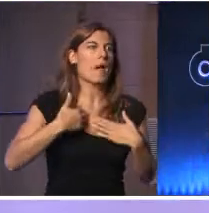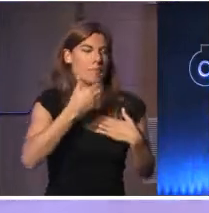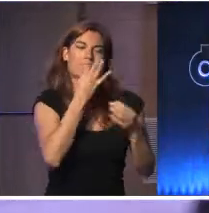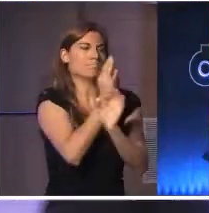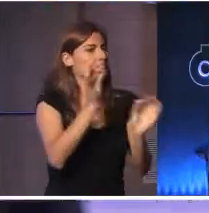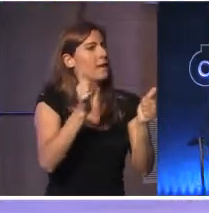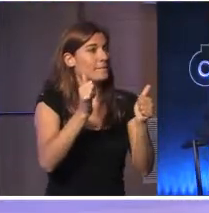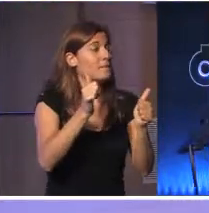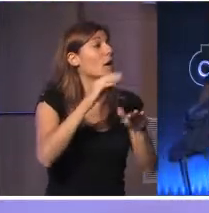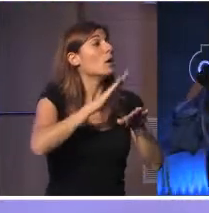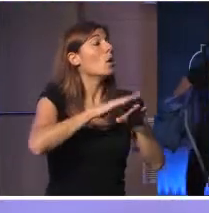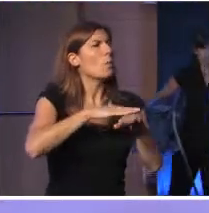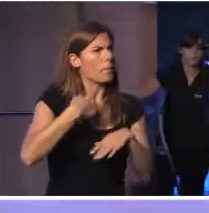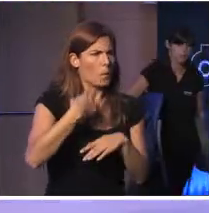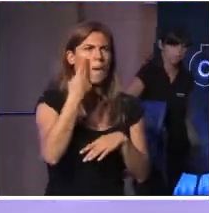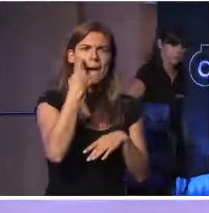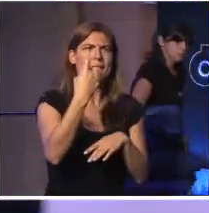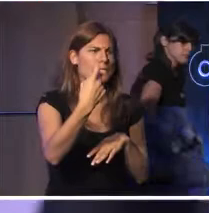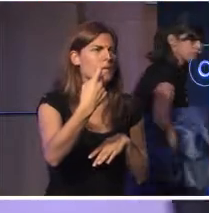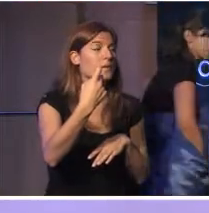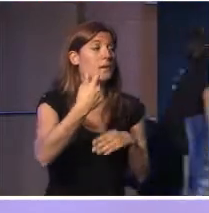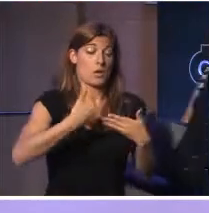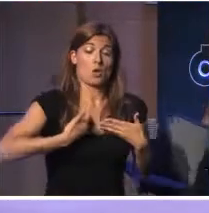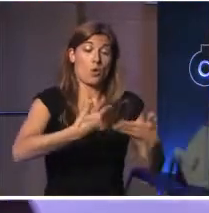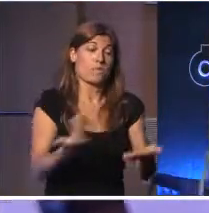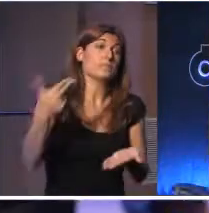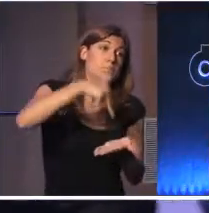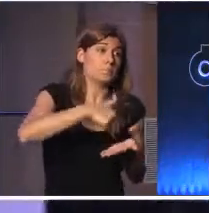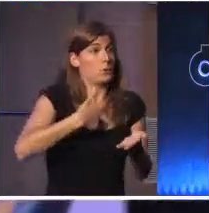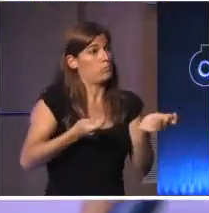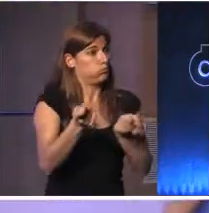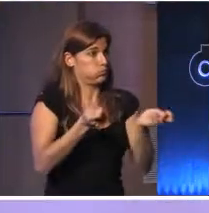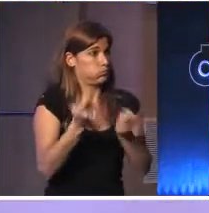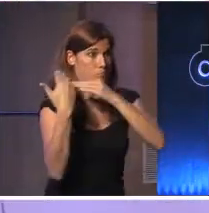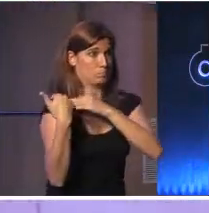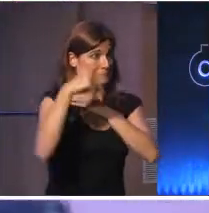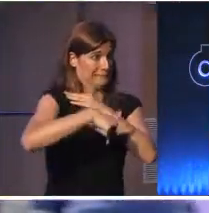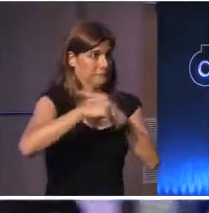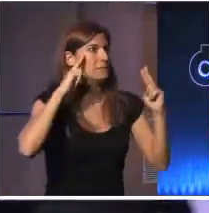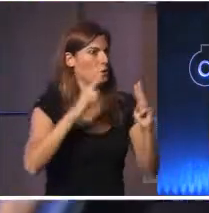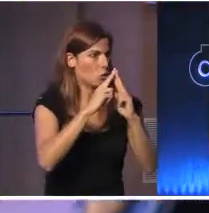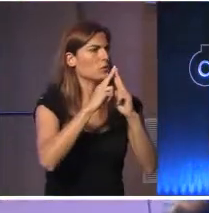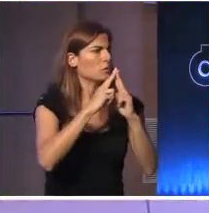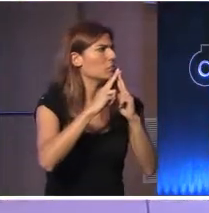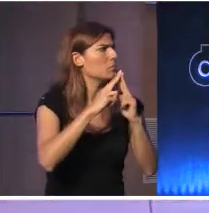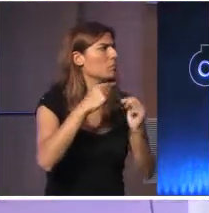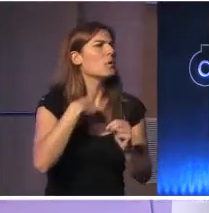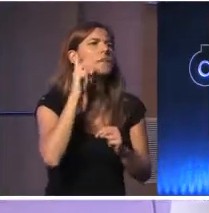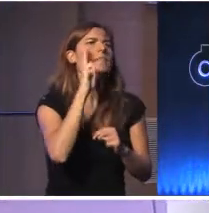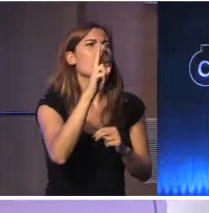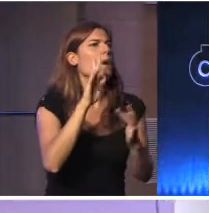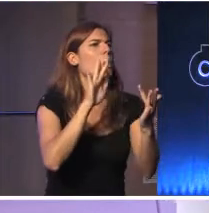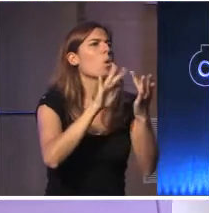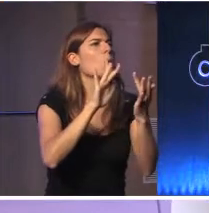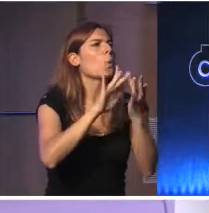fantástico, porque eu dei conta, desde que me convidaram para vir moderar este encontro, dei conta que não tinha contacto